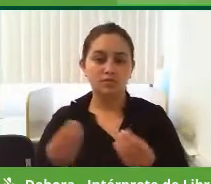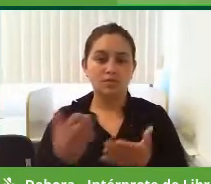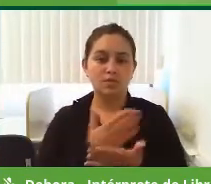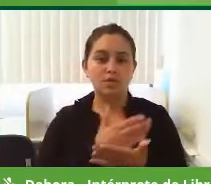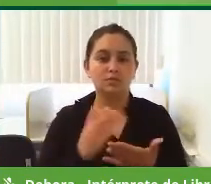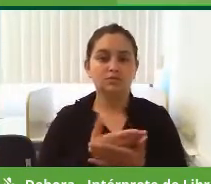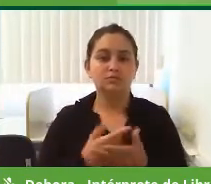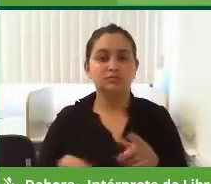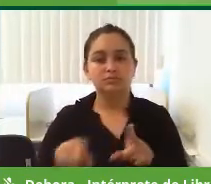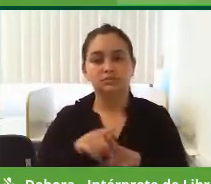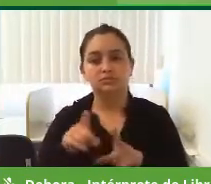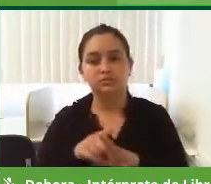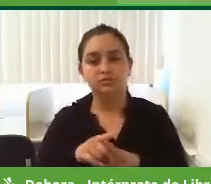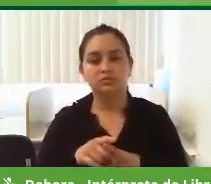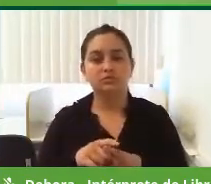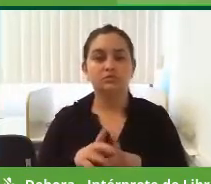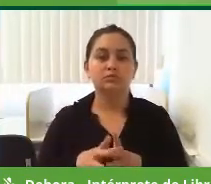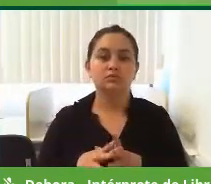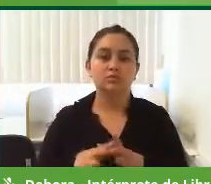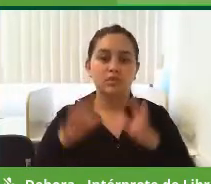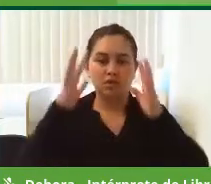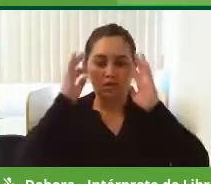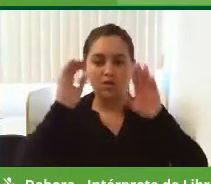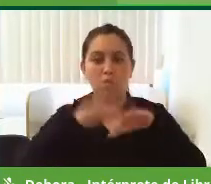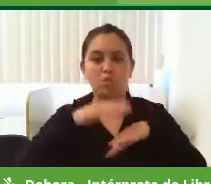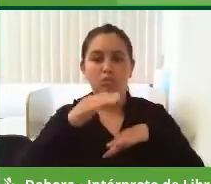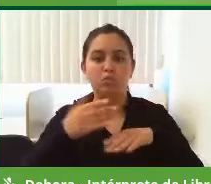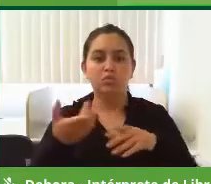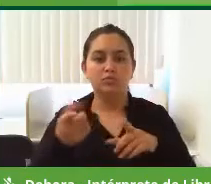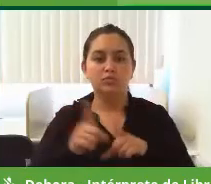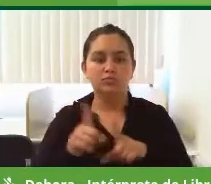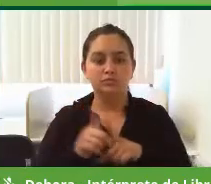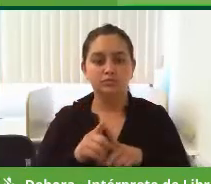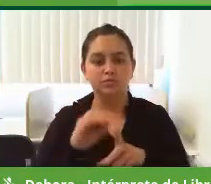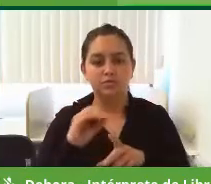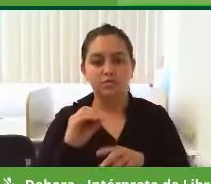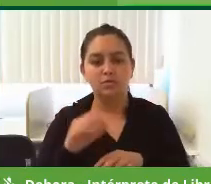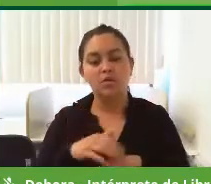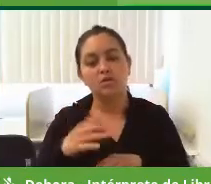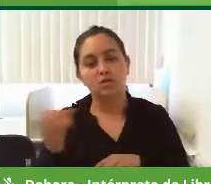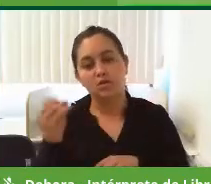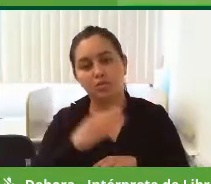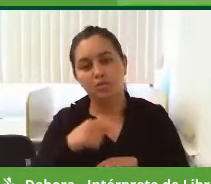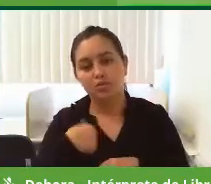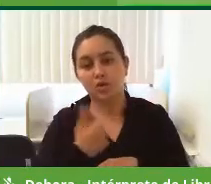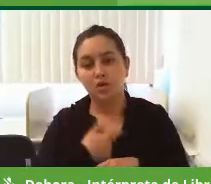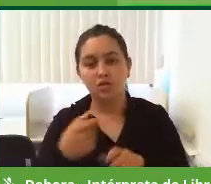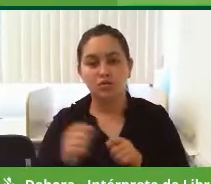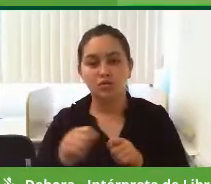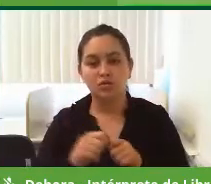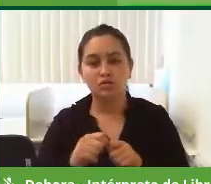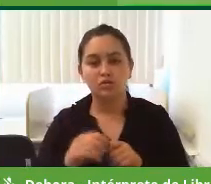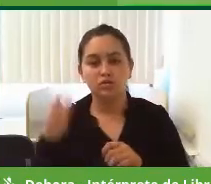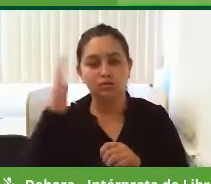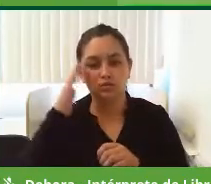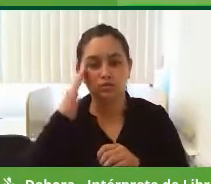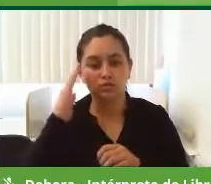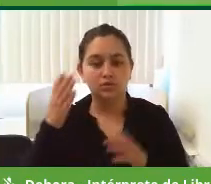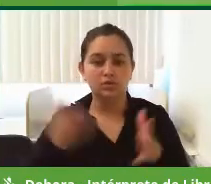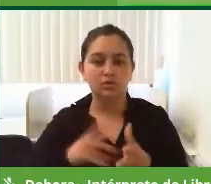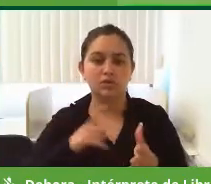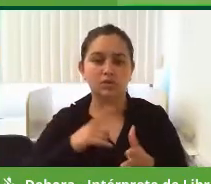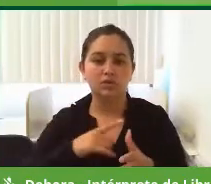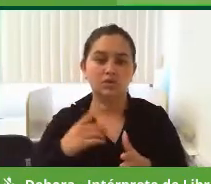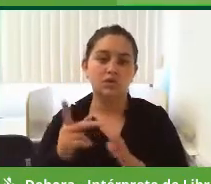as escolas para poder fazer com as crianças se foquem mais no ensino. Então, é uma das questões de inovação que nós estamos trazendo. Nós sabemos que já tem projetos